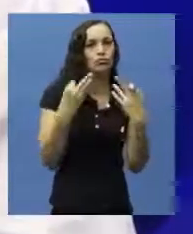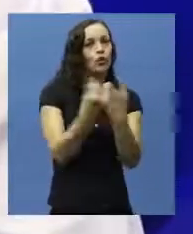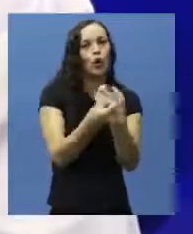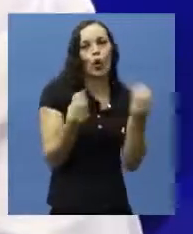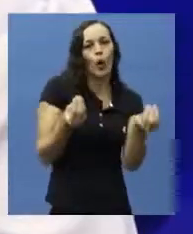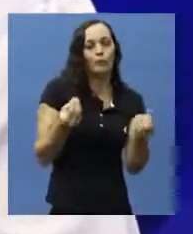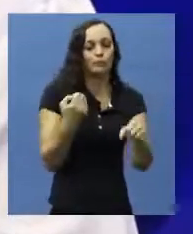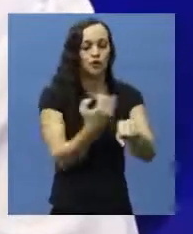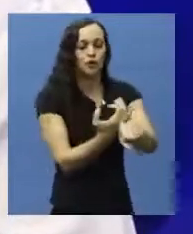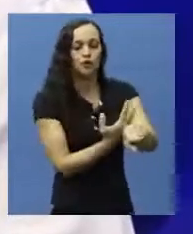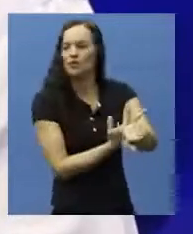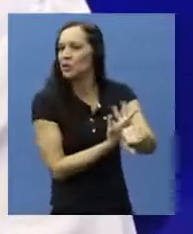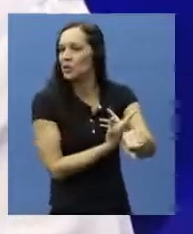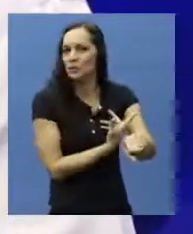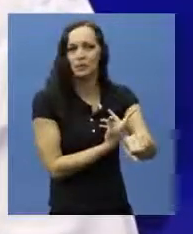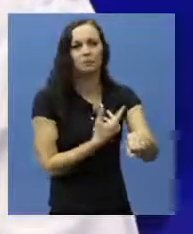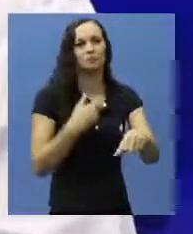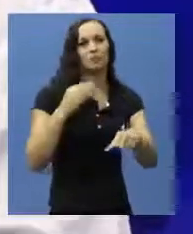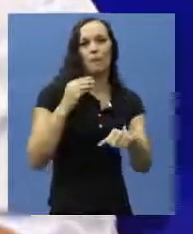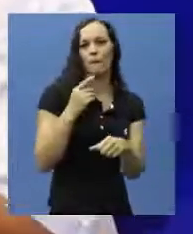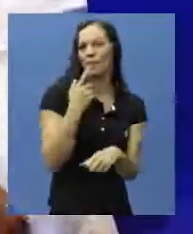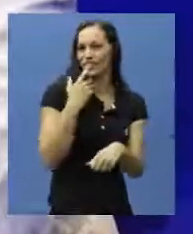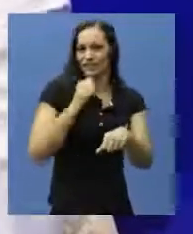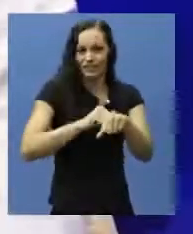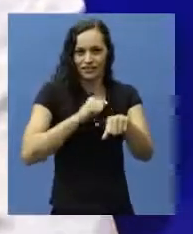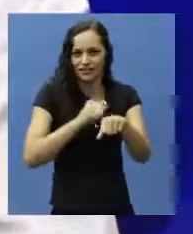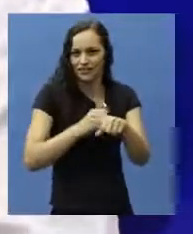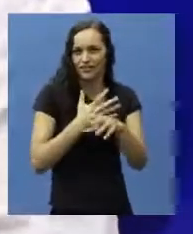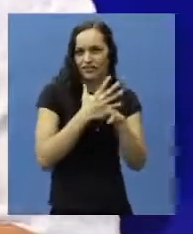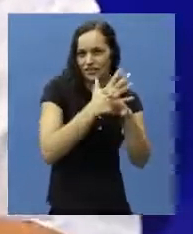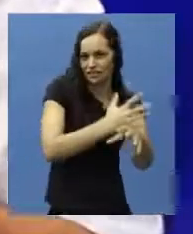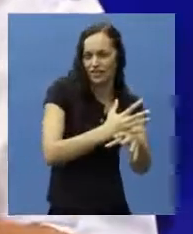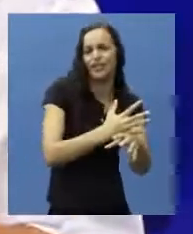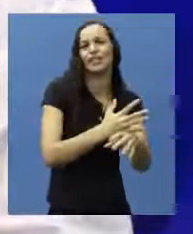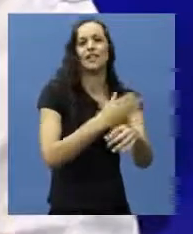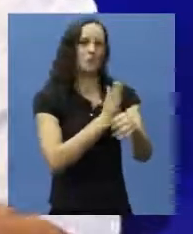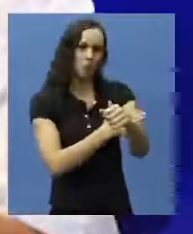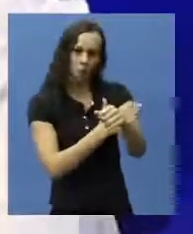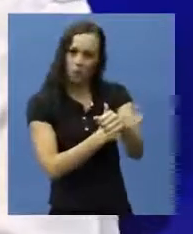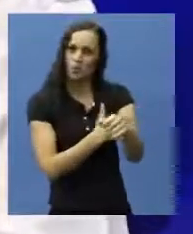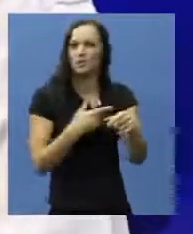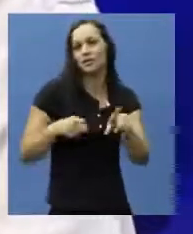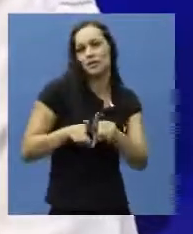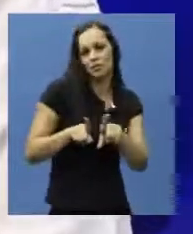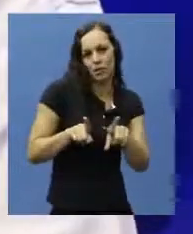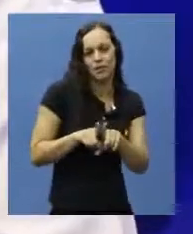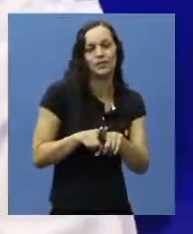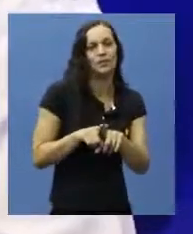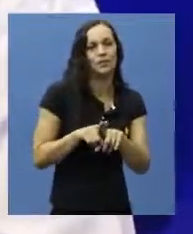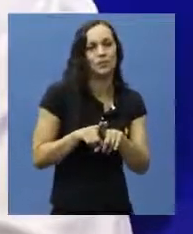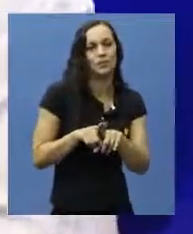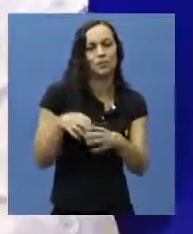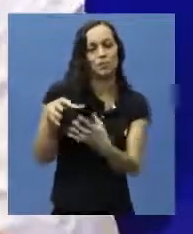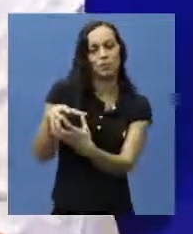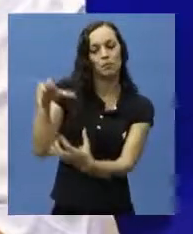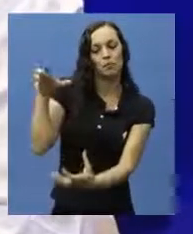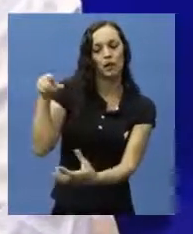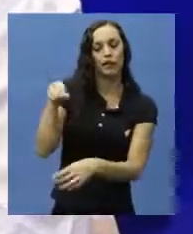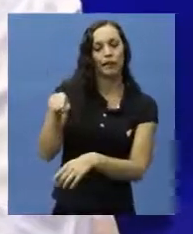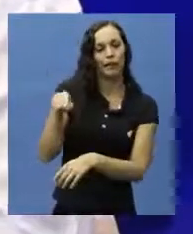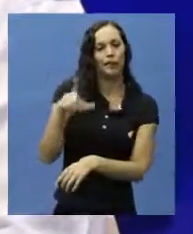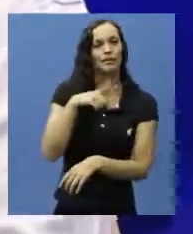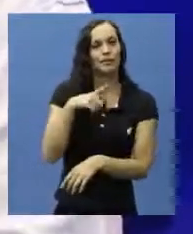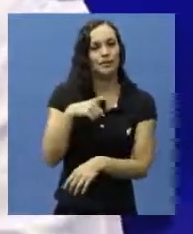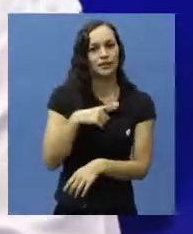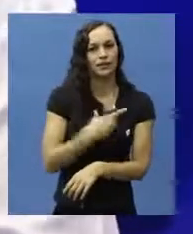forma geral. Funcionalidade emocional, funcionalidade músculo esquelético, são as partes dos ossos, músculos, enfim. E para que o